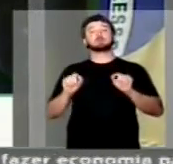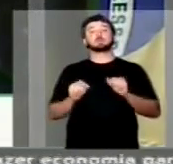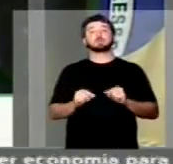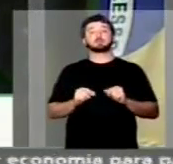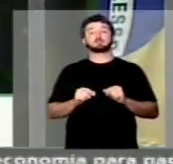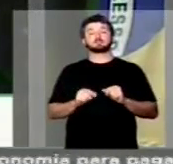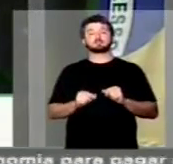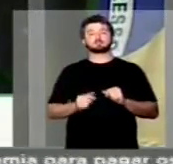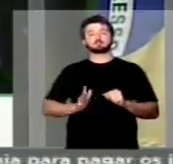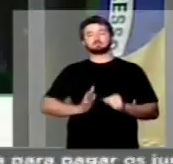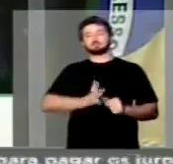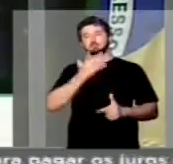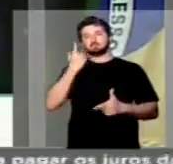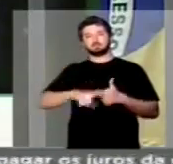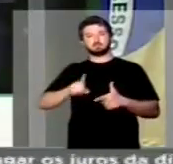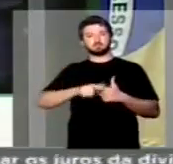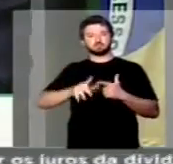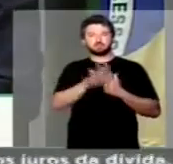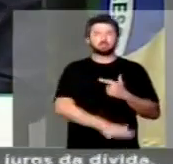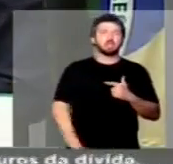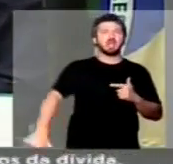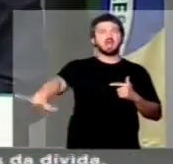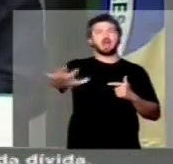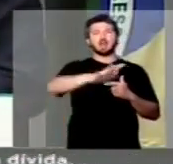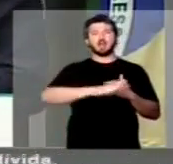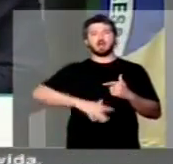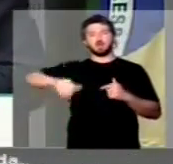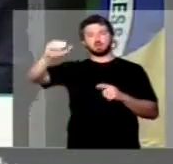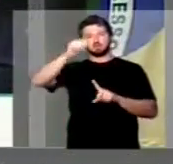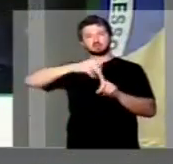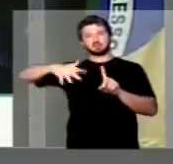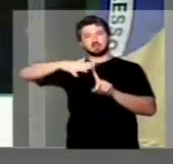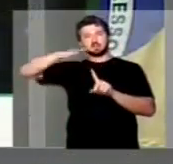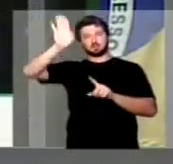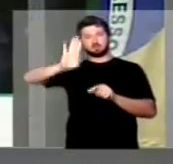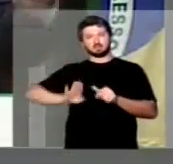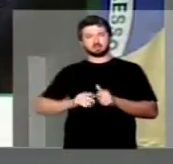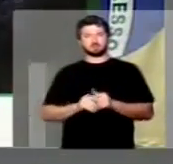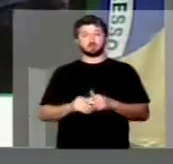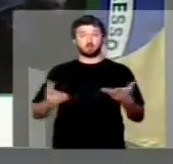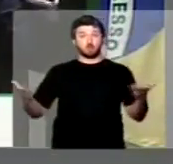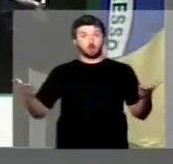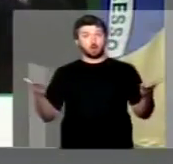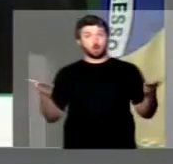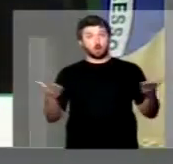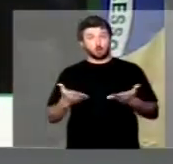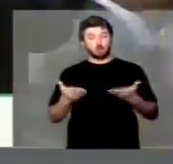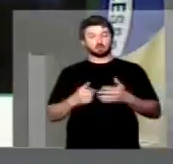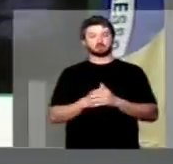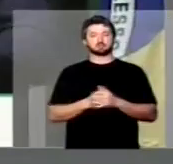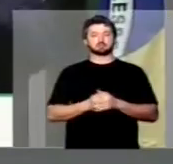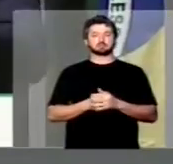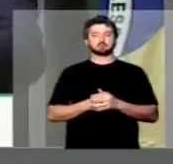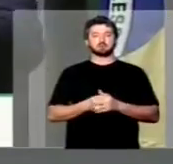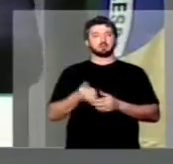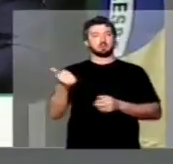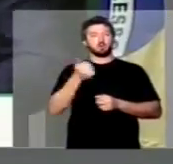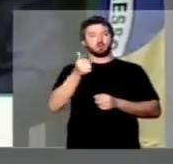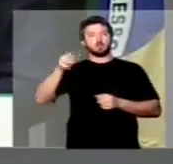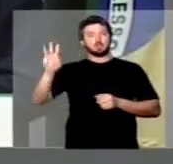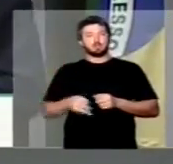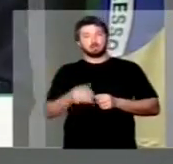essa tragédia generalizada para a nossa sociedade. Hoje, esses 11